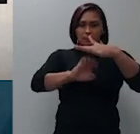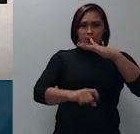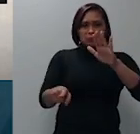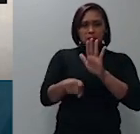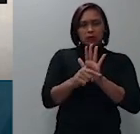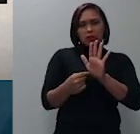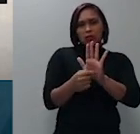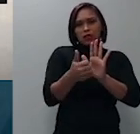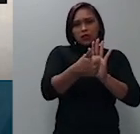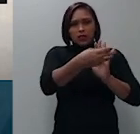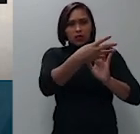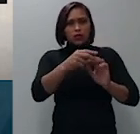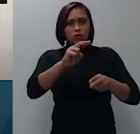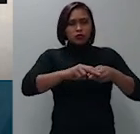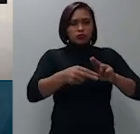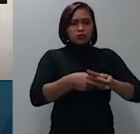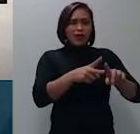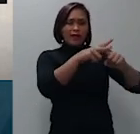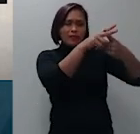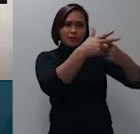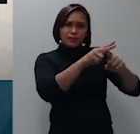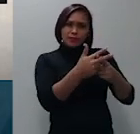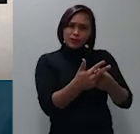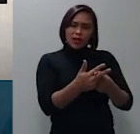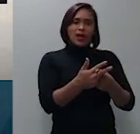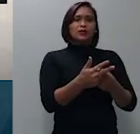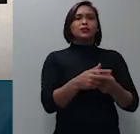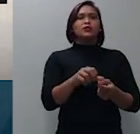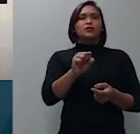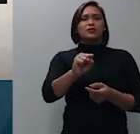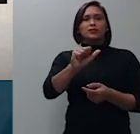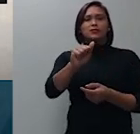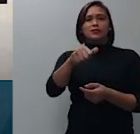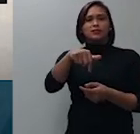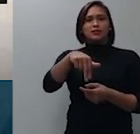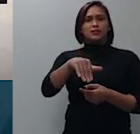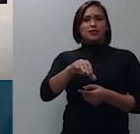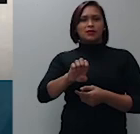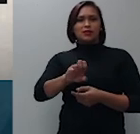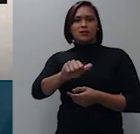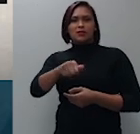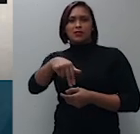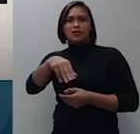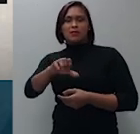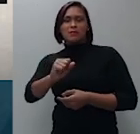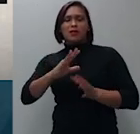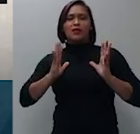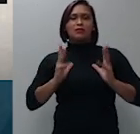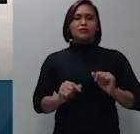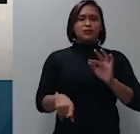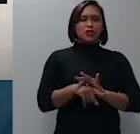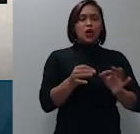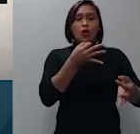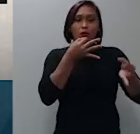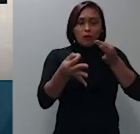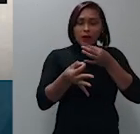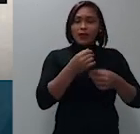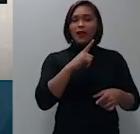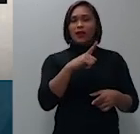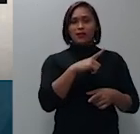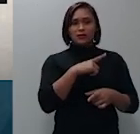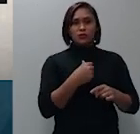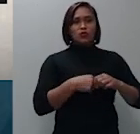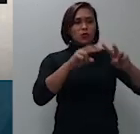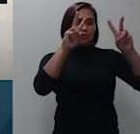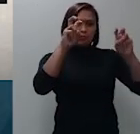ajustes na decisão de saneamento e teceu alguns comentários em torno do assunto para constatar